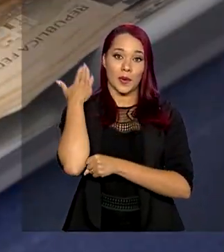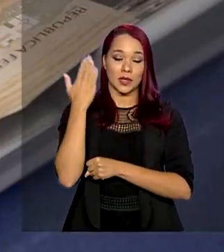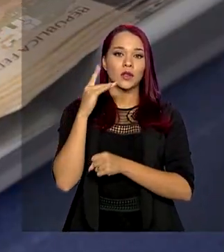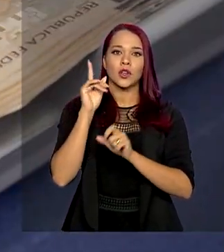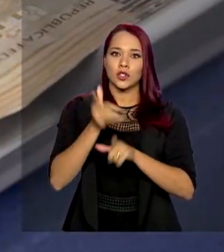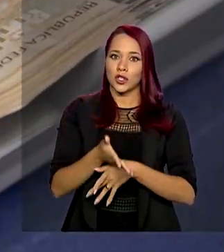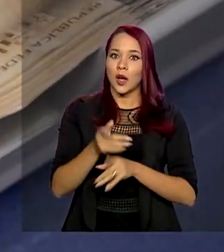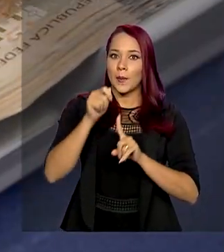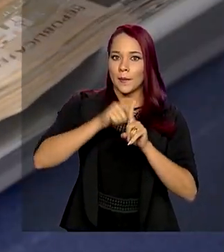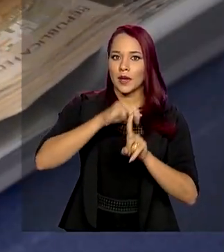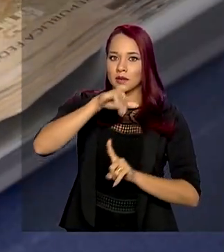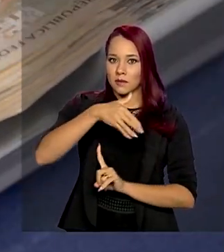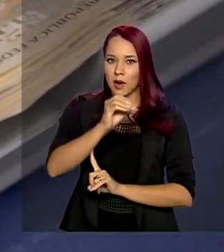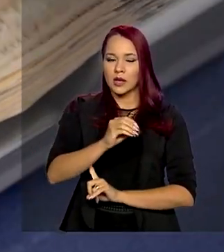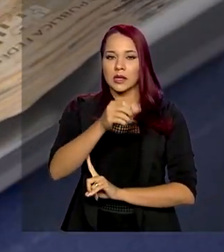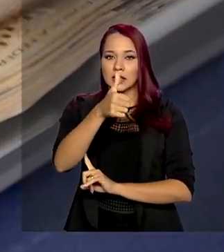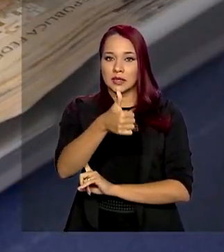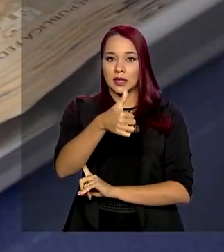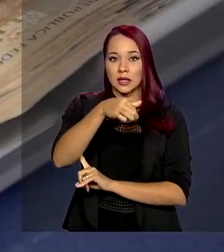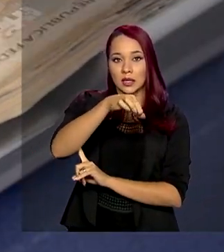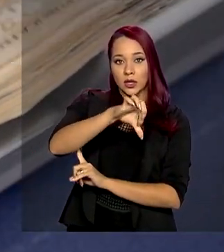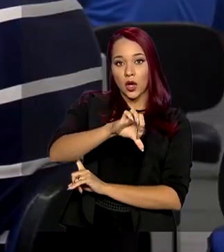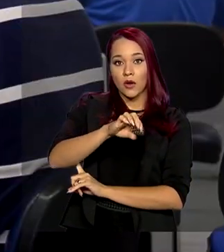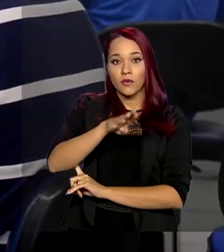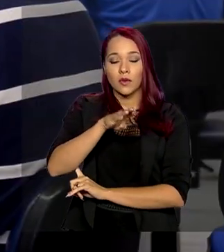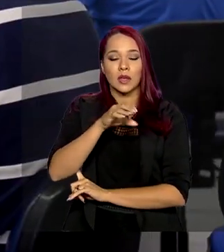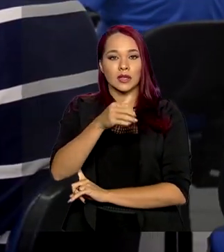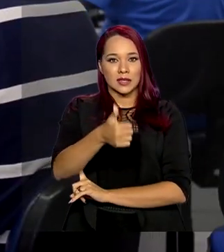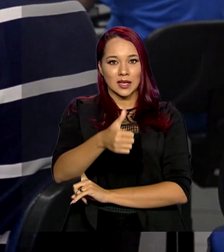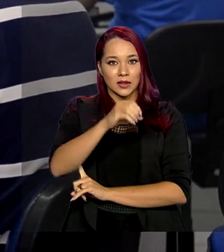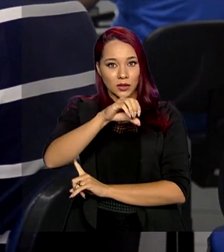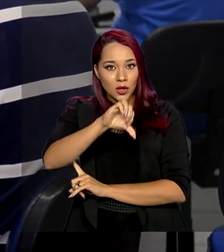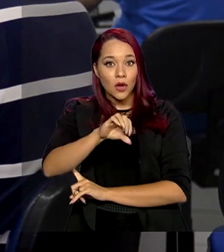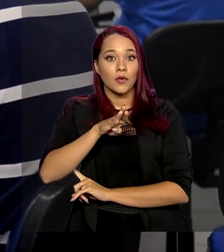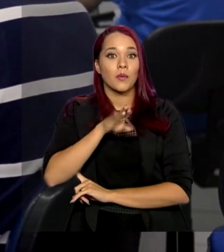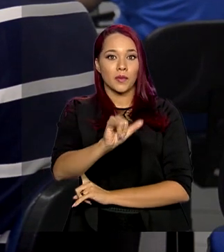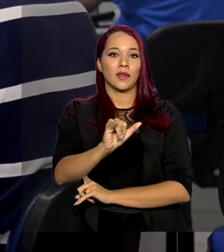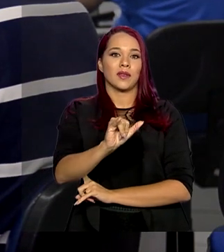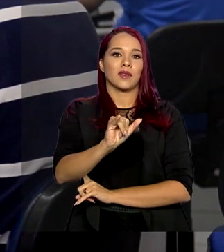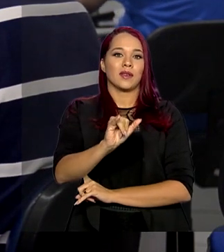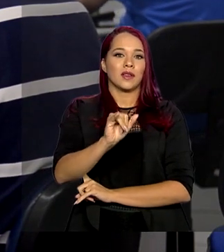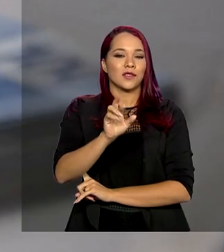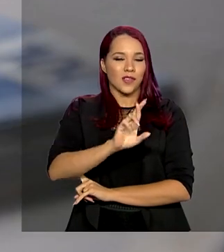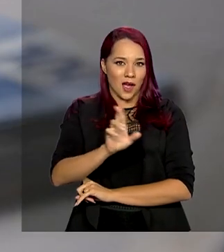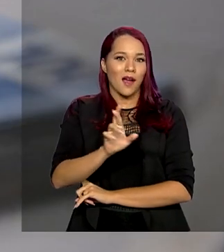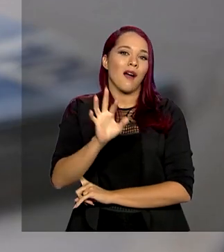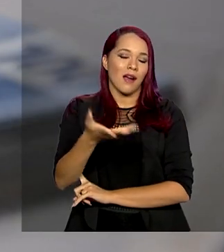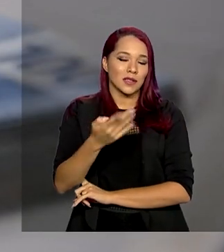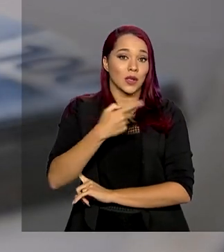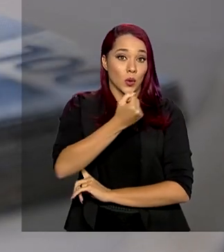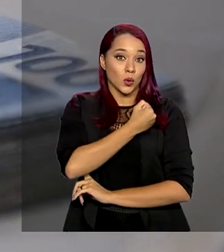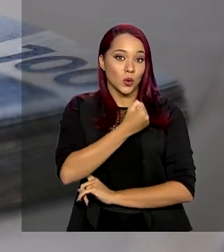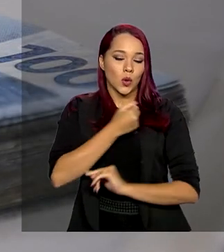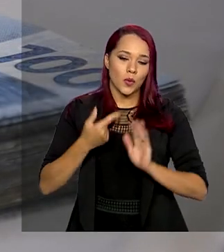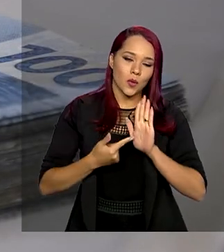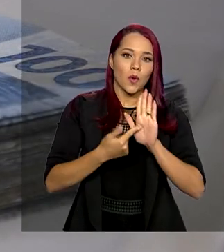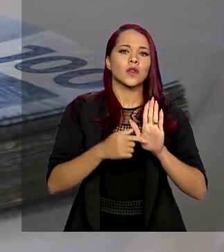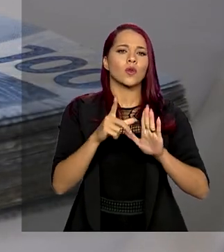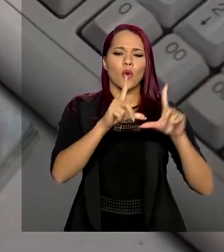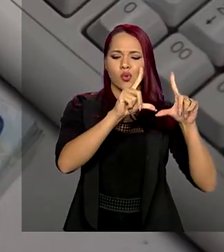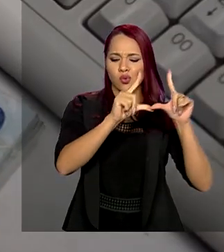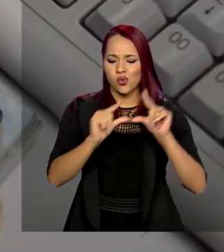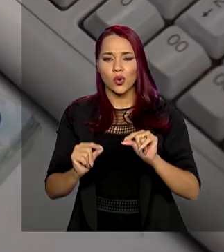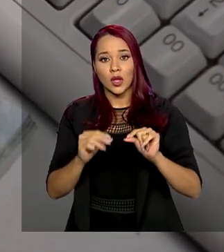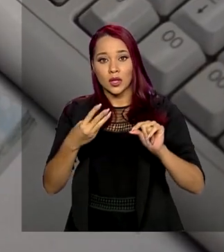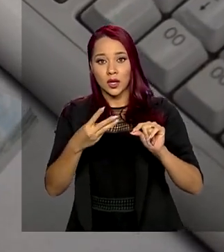arrecadação do mês de março foi de 109 bilhões e 718 milhões de reais. O número representa uma queda real de